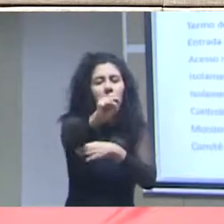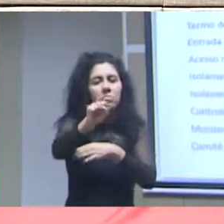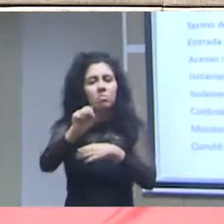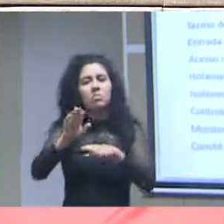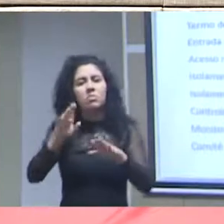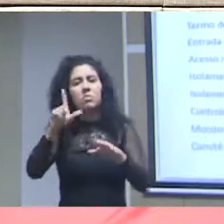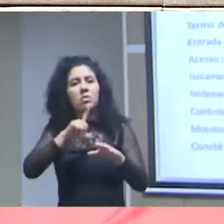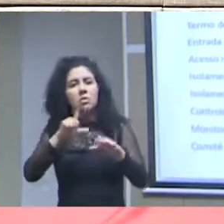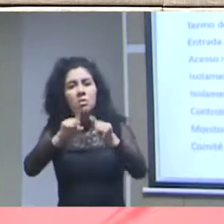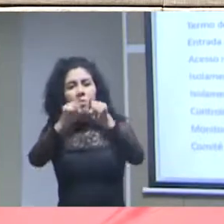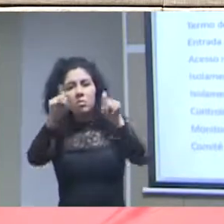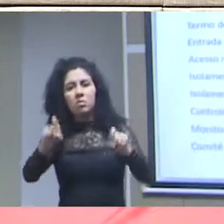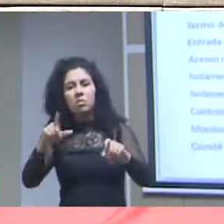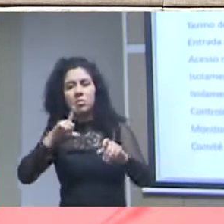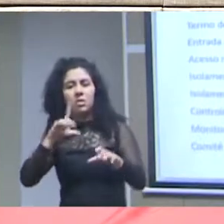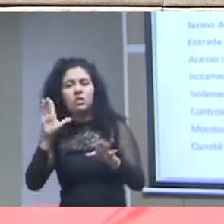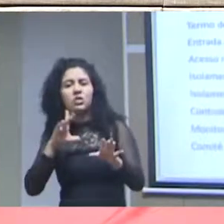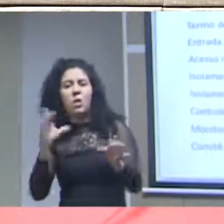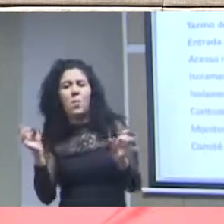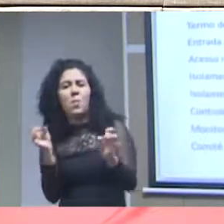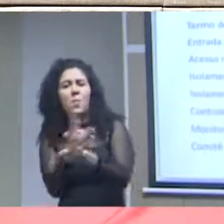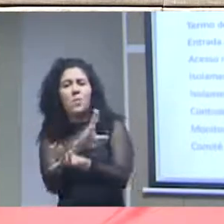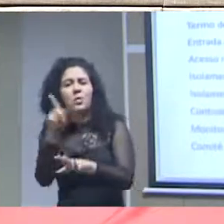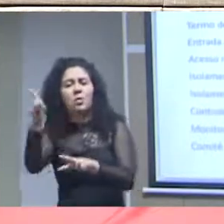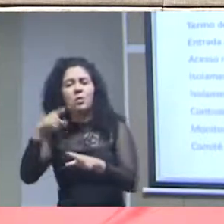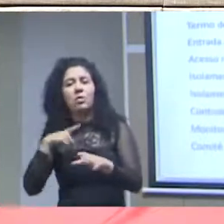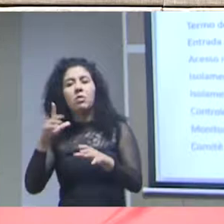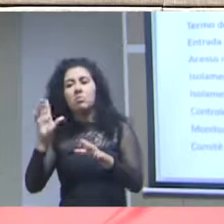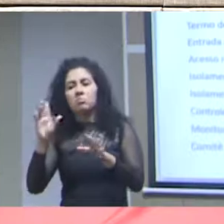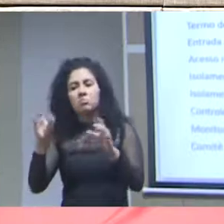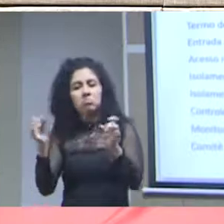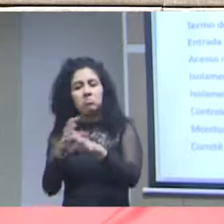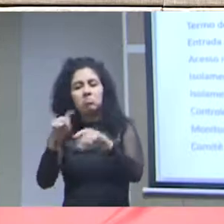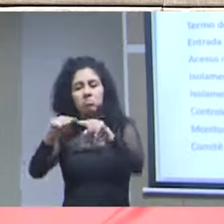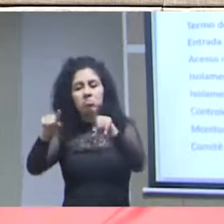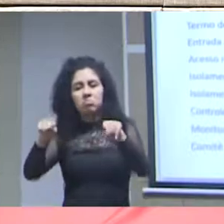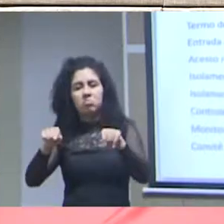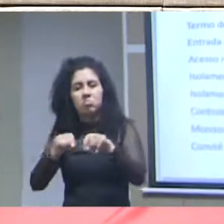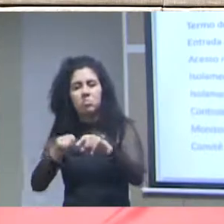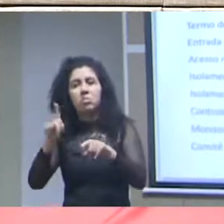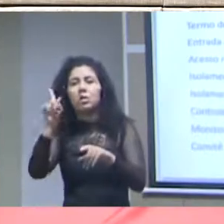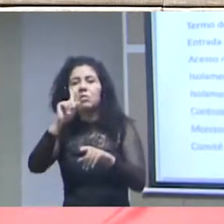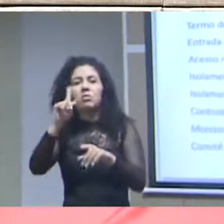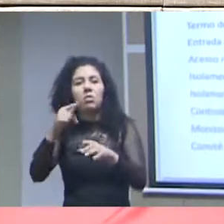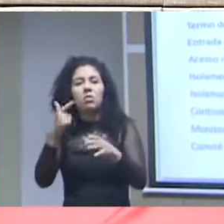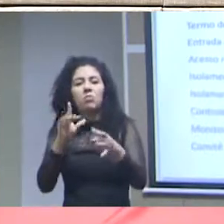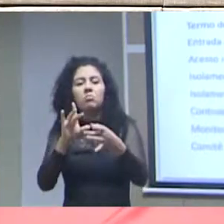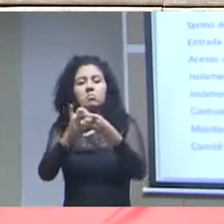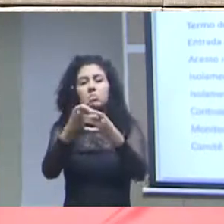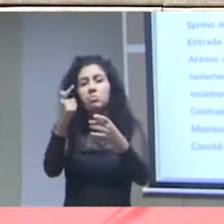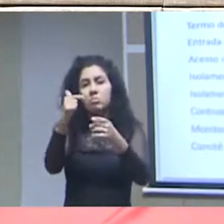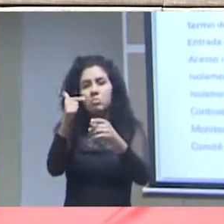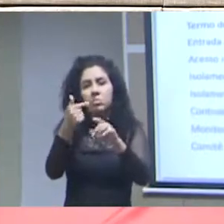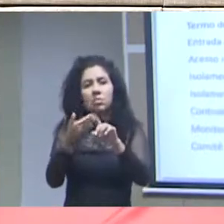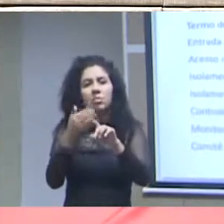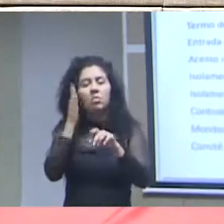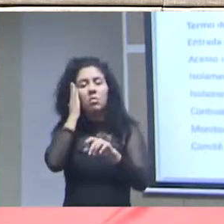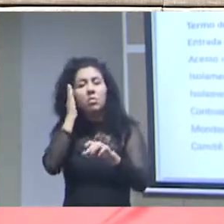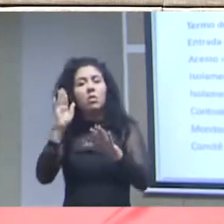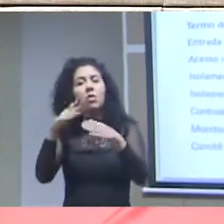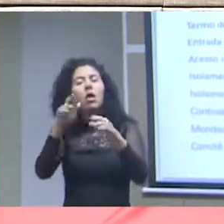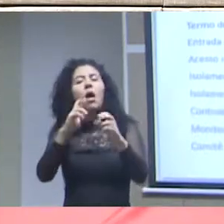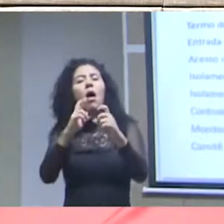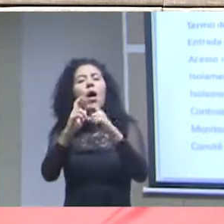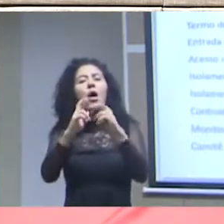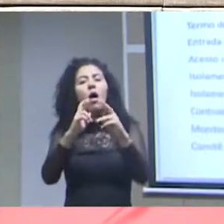instalados o data center instalado na sala de sigilo ele está desconectado da rede de computadores do IPEA